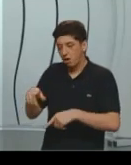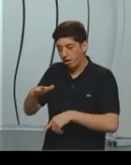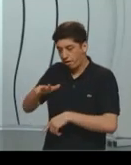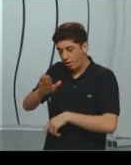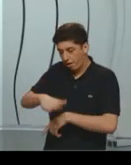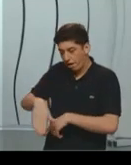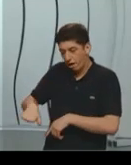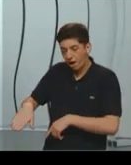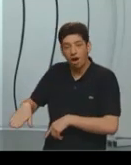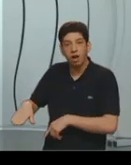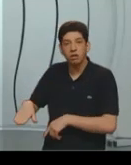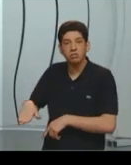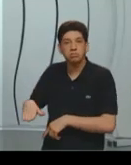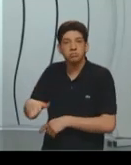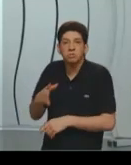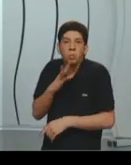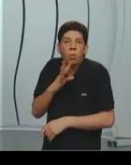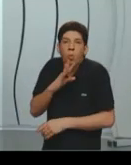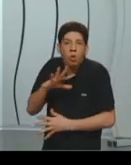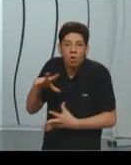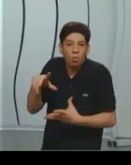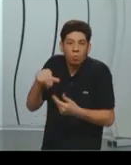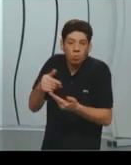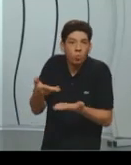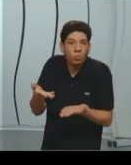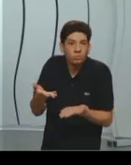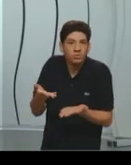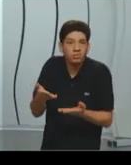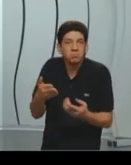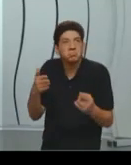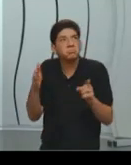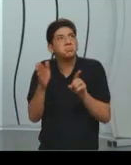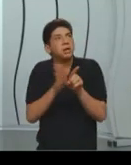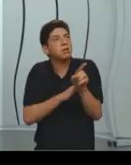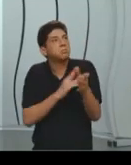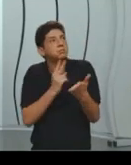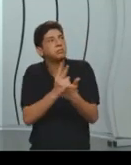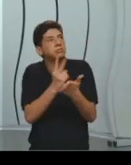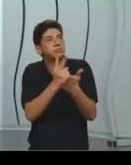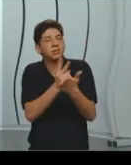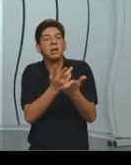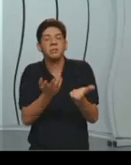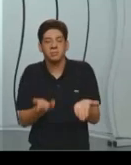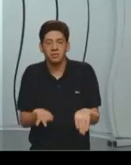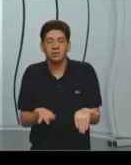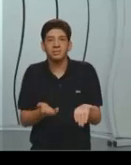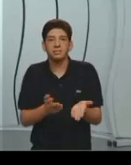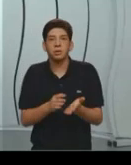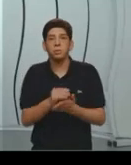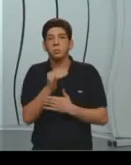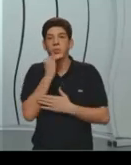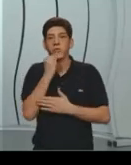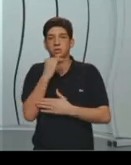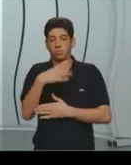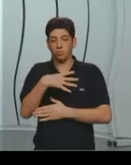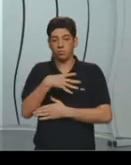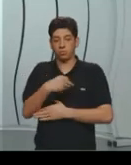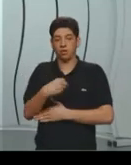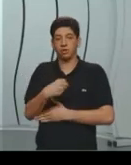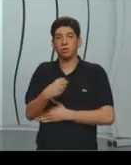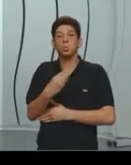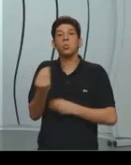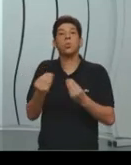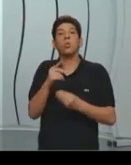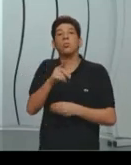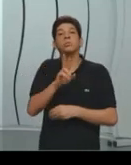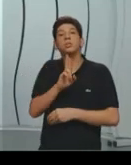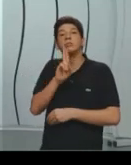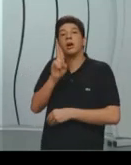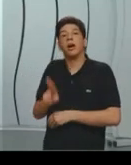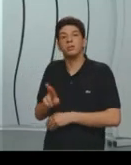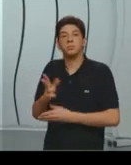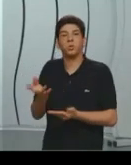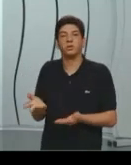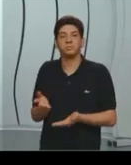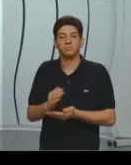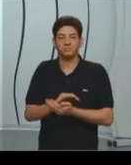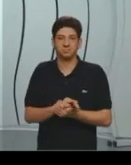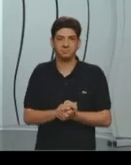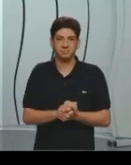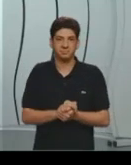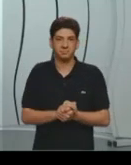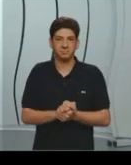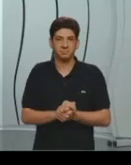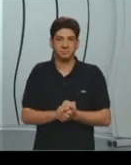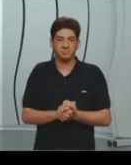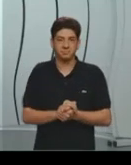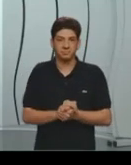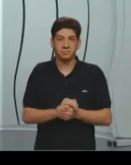e naturalizadas com o mundo que a gente vive, elas se perguntam. E, por exemplo, se eu tivesse um filho, como você responderia essa questão? E geralmente quando eu